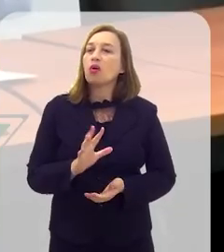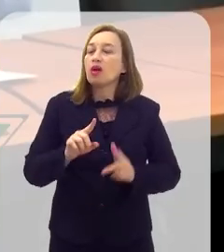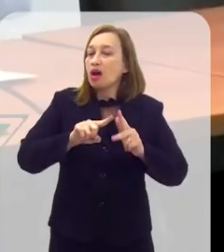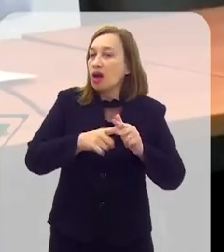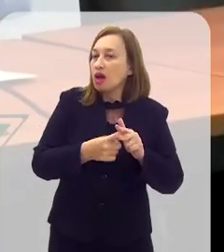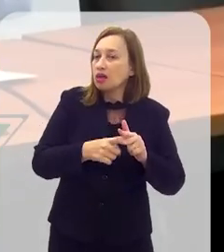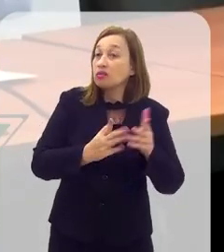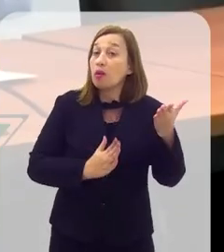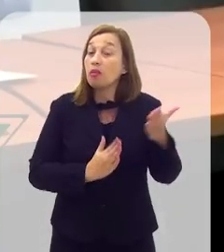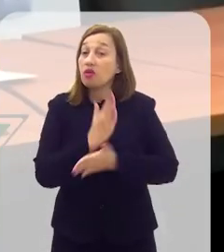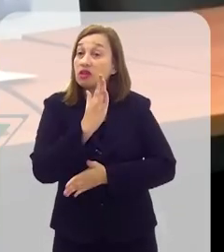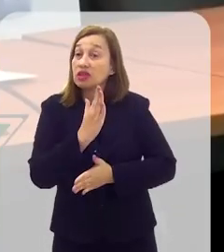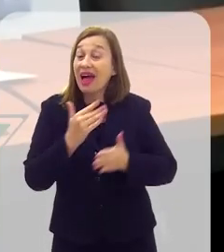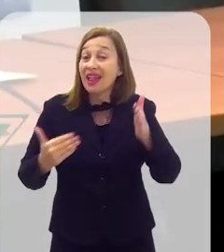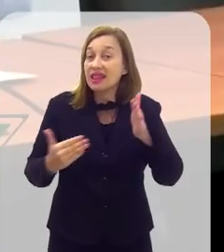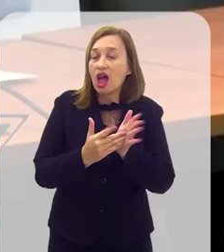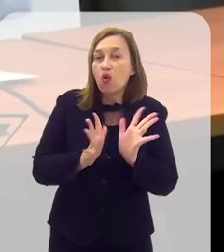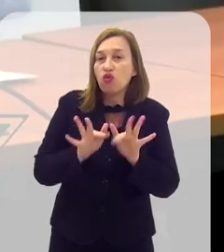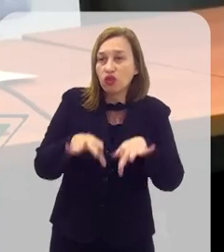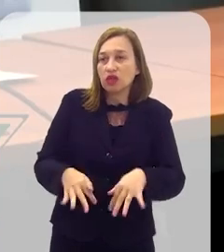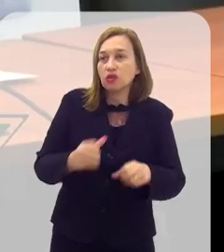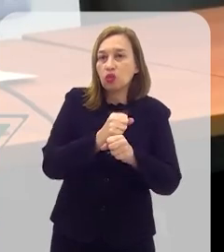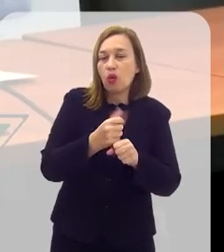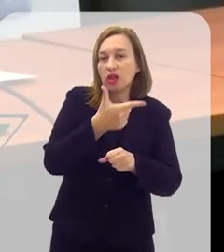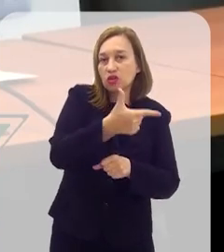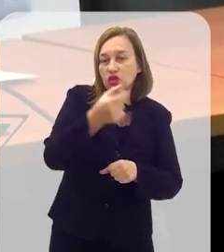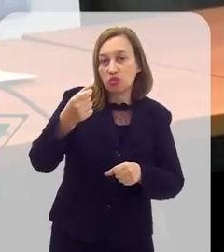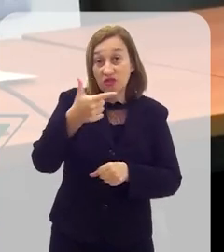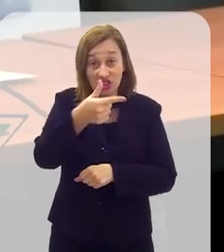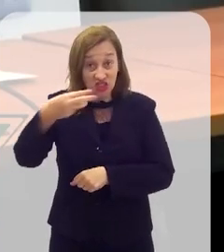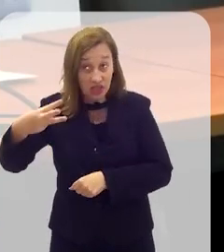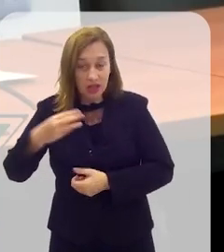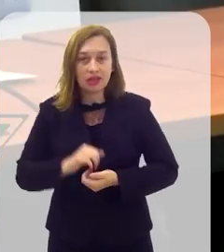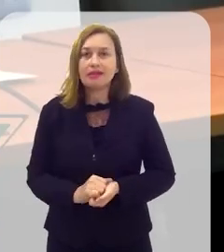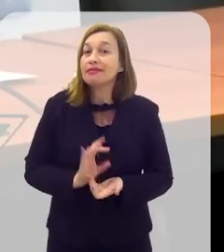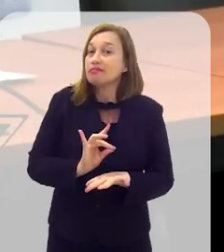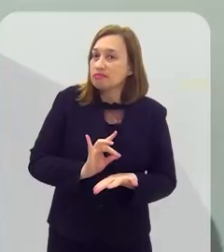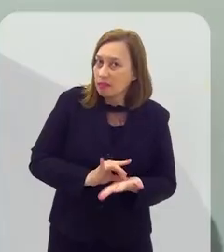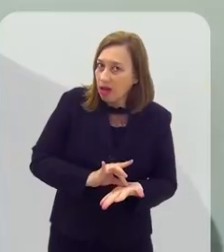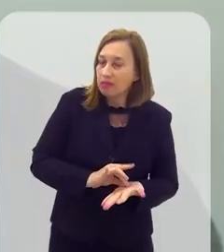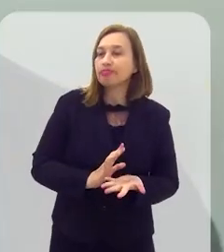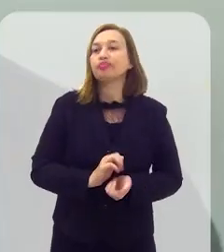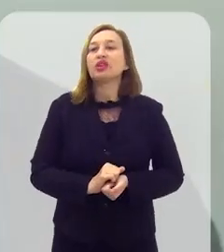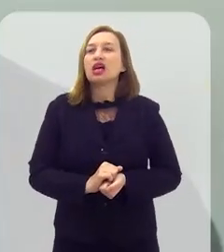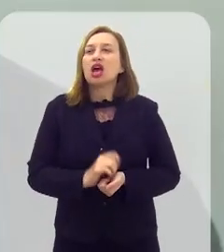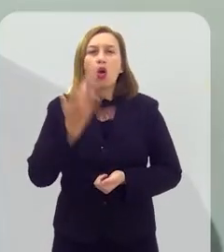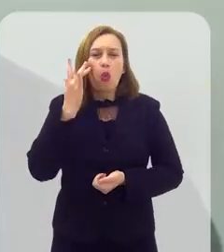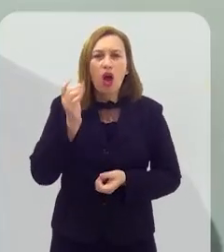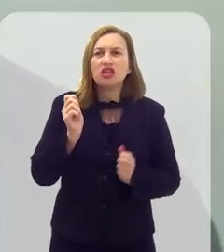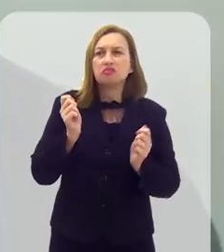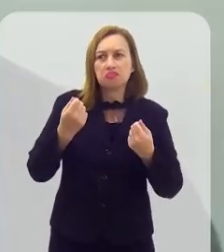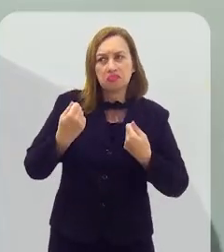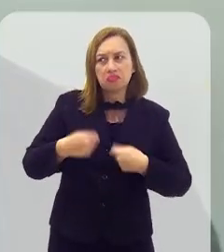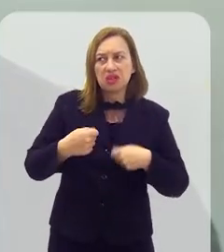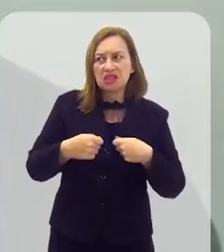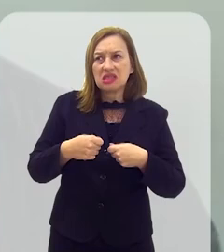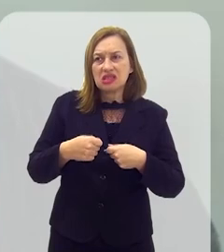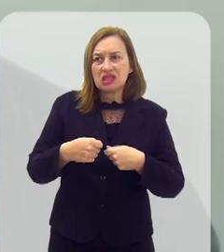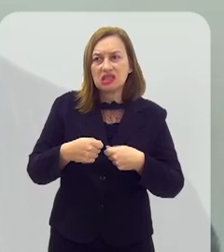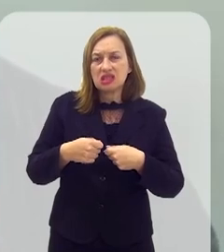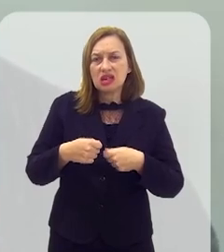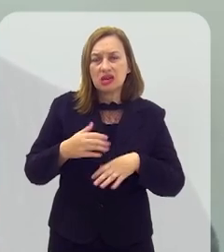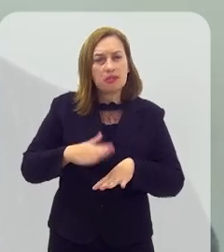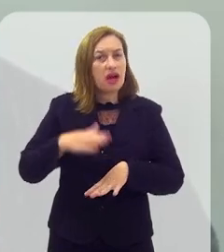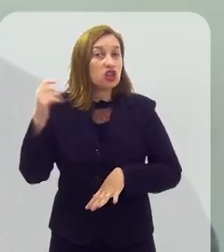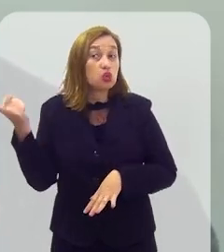previsão é que a regulamentação seja aprovada até o final de 2023. Na realidade, eu acho que até precisa ir